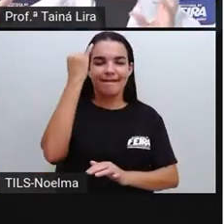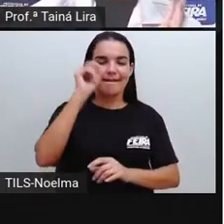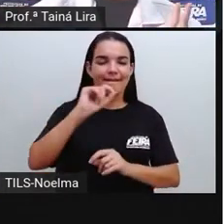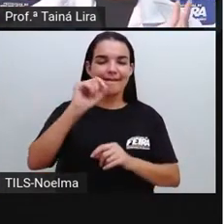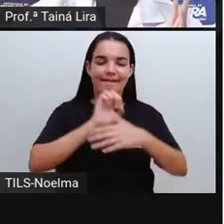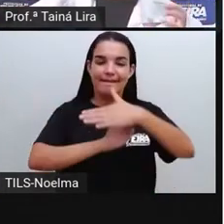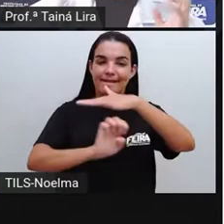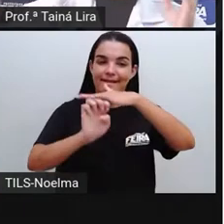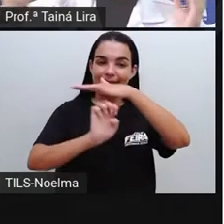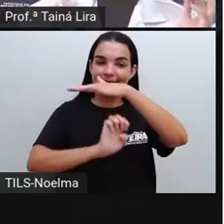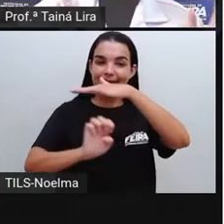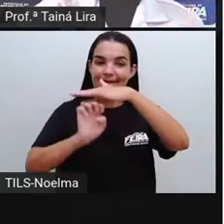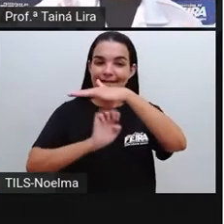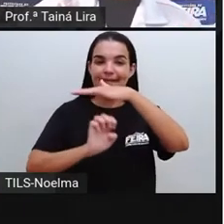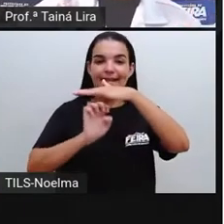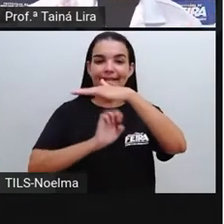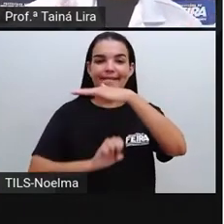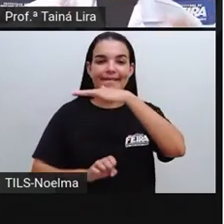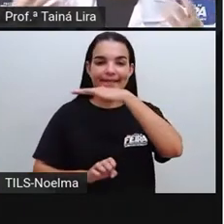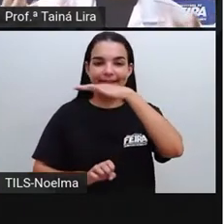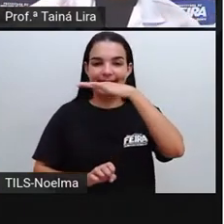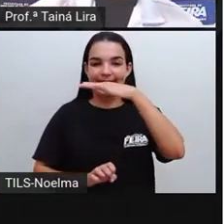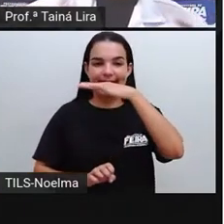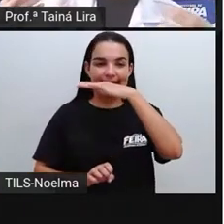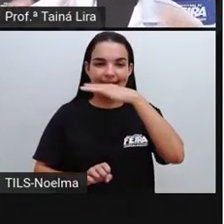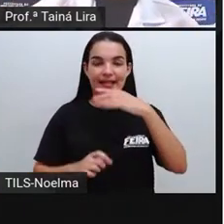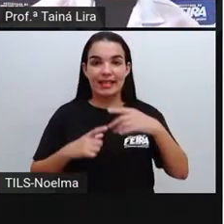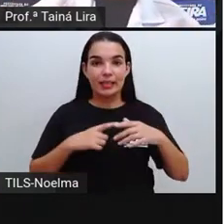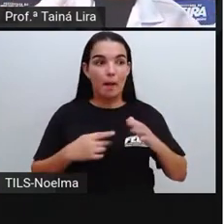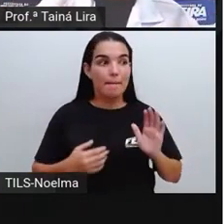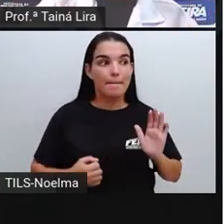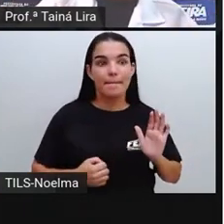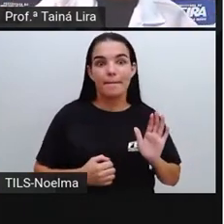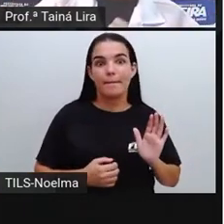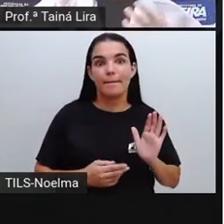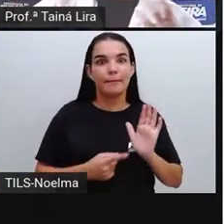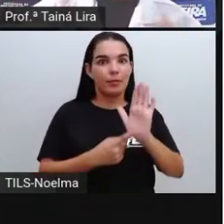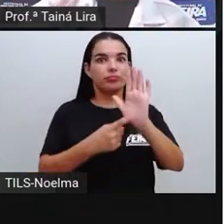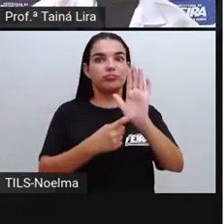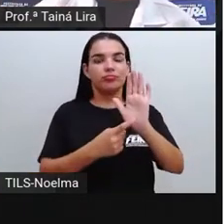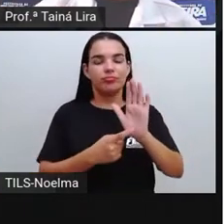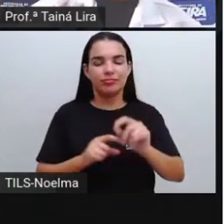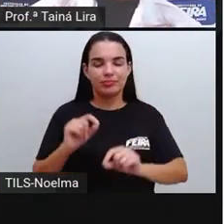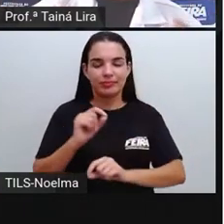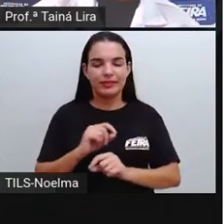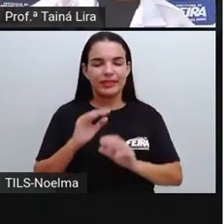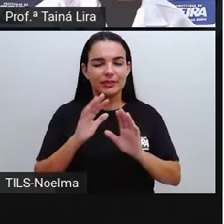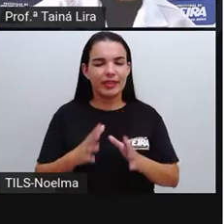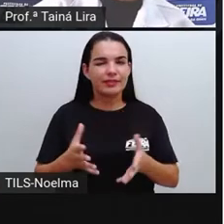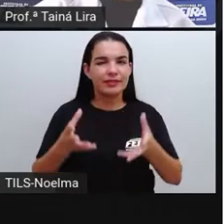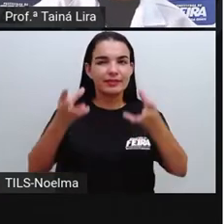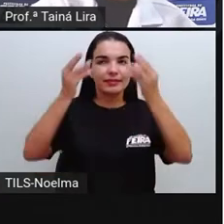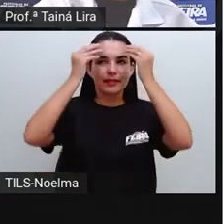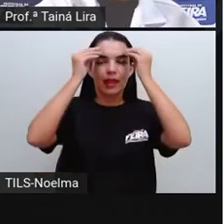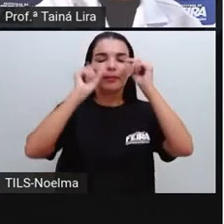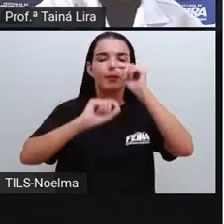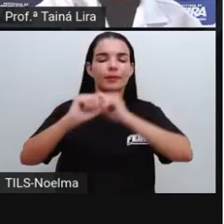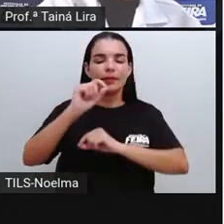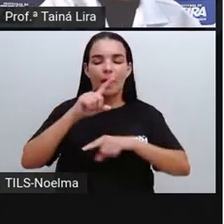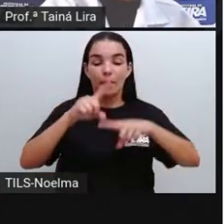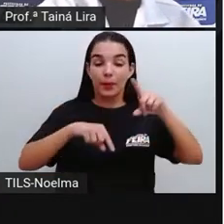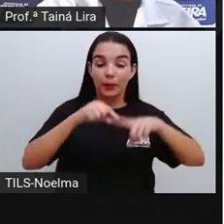frase que é utilizada de impacto ali, que a gente também consegue identificar a empresa e o produto. Então,